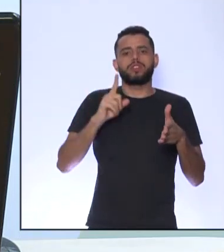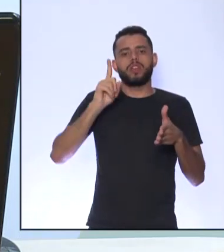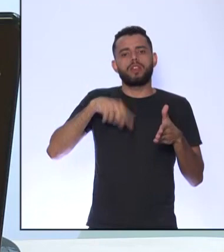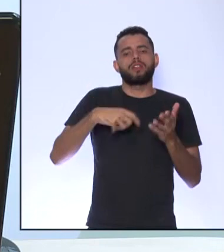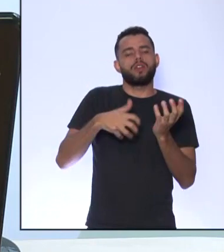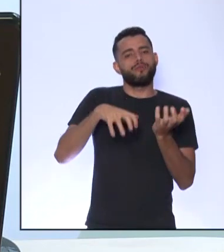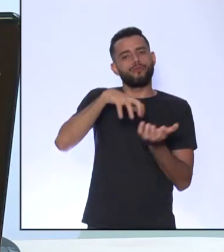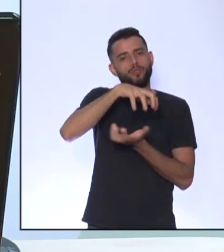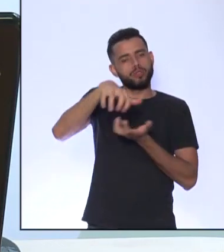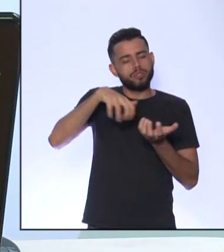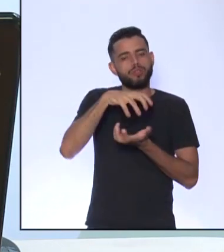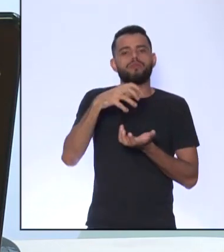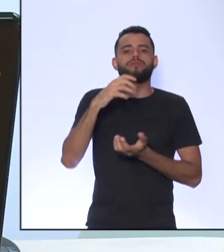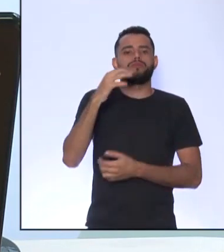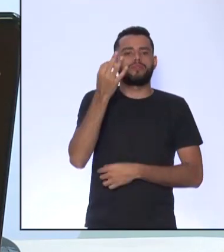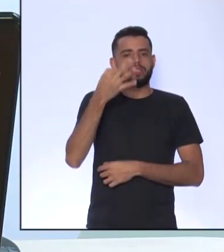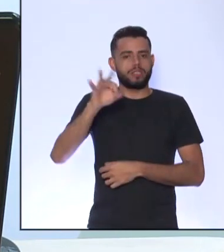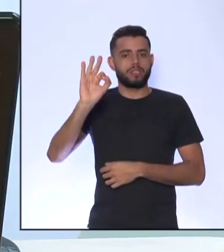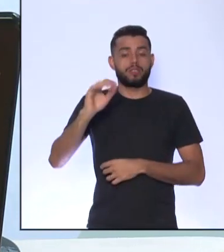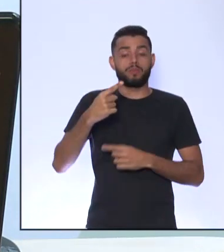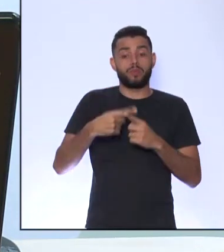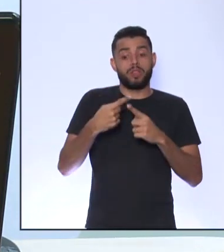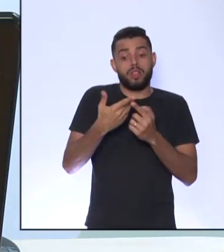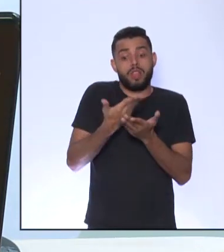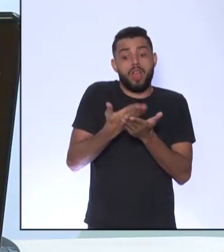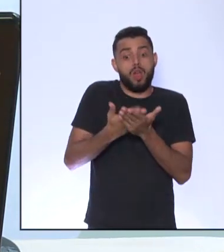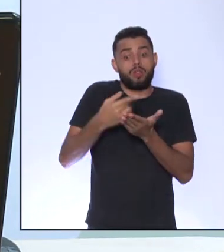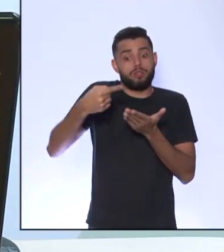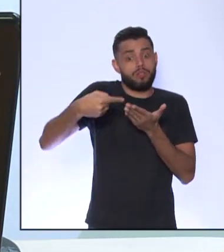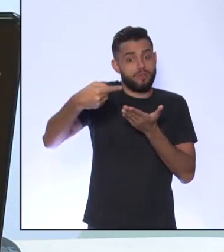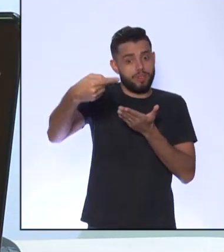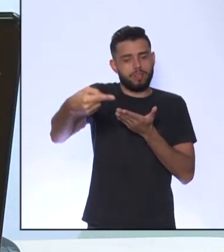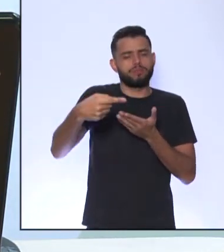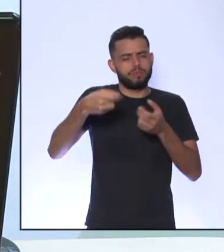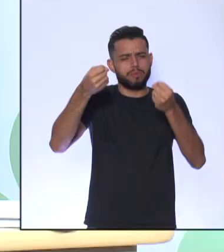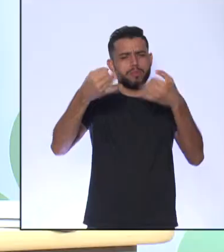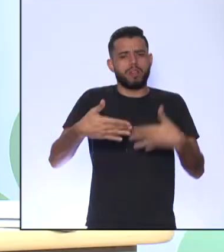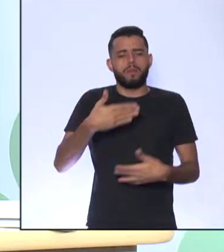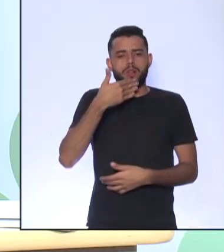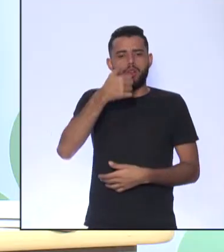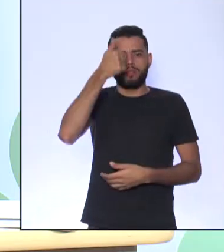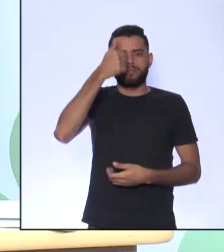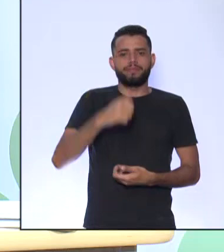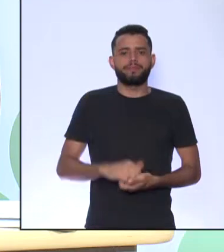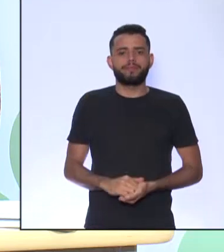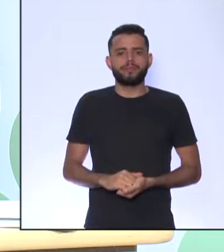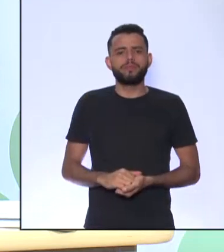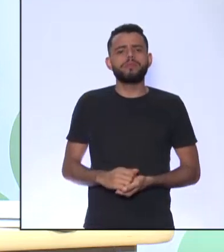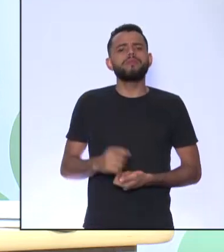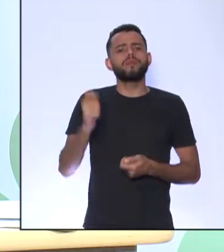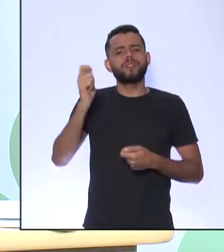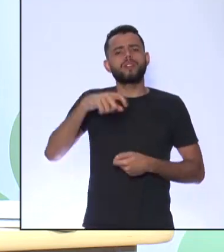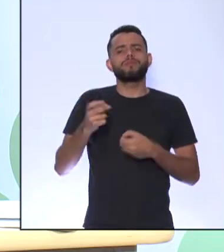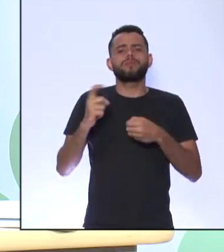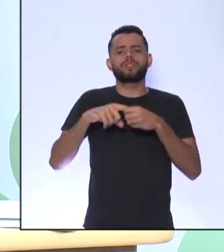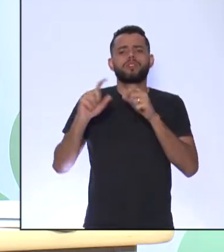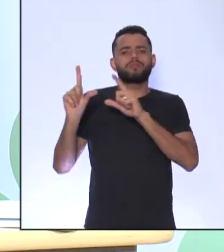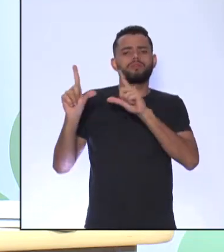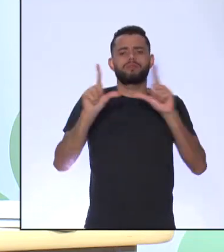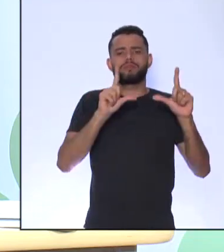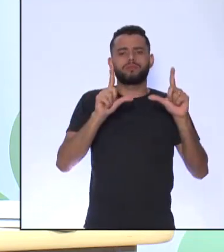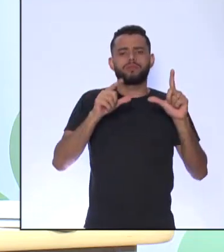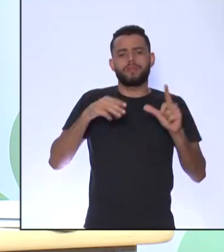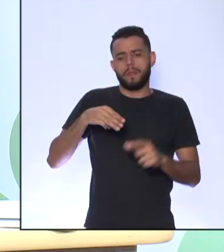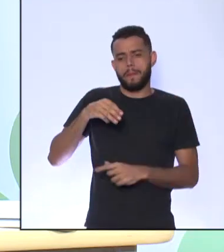um gancho para a nossa próxima aula Que seria da Revolução Francesa Você pode voltar no slide da Marie Para